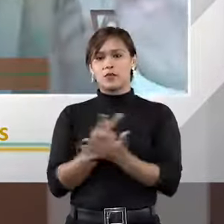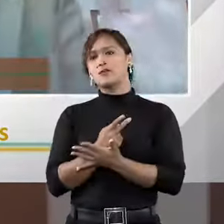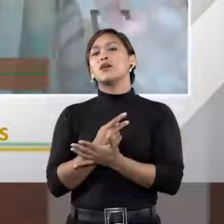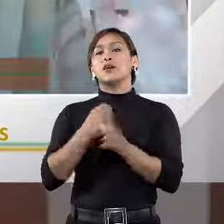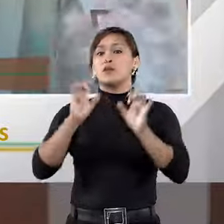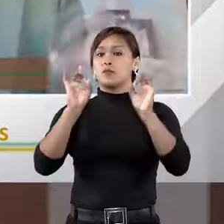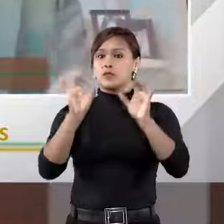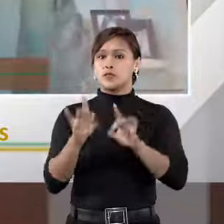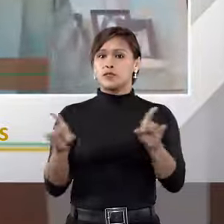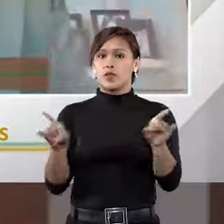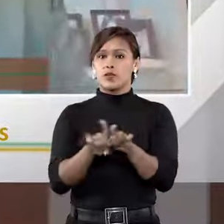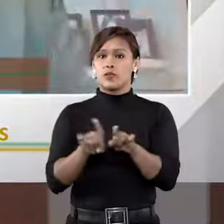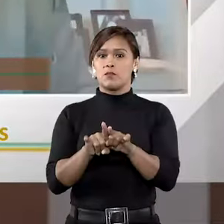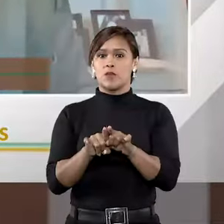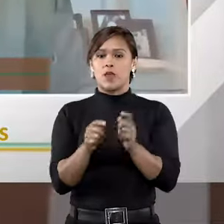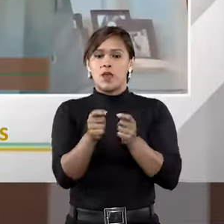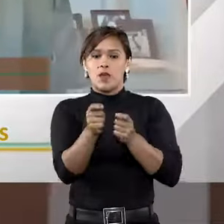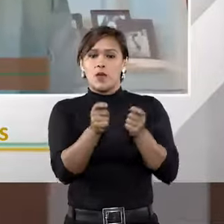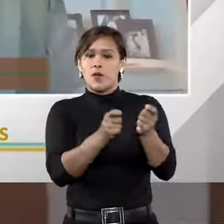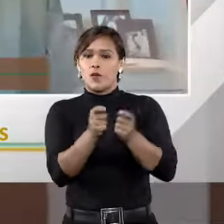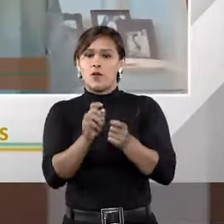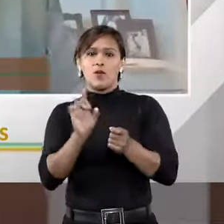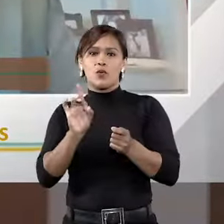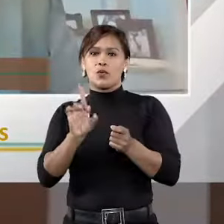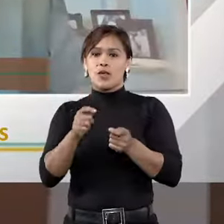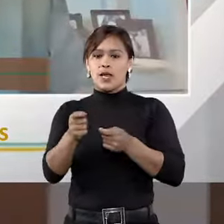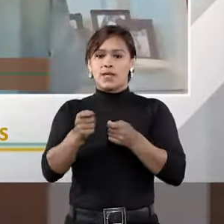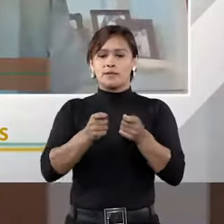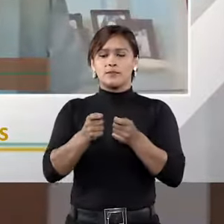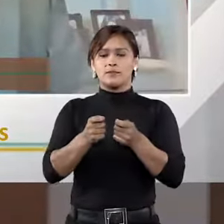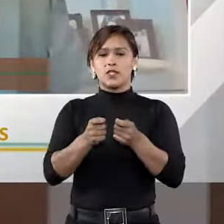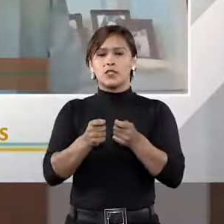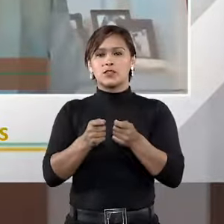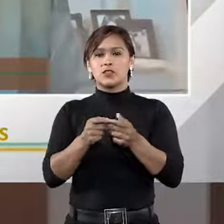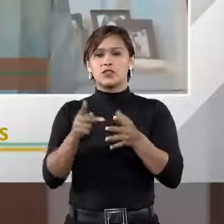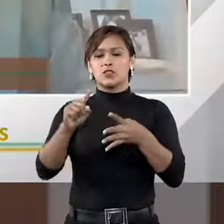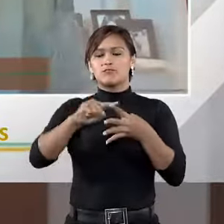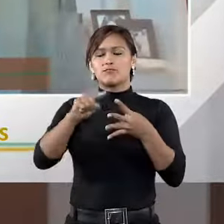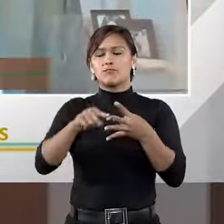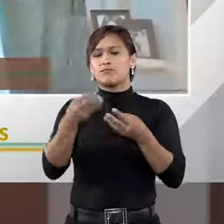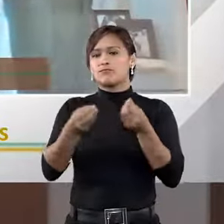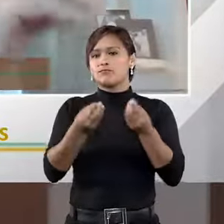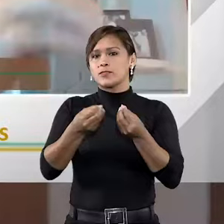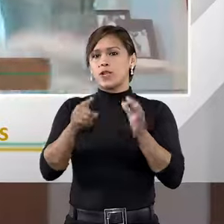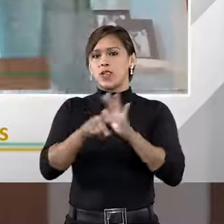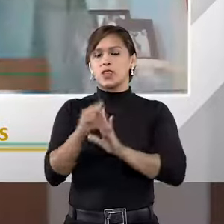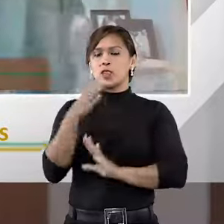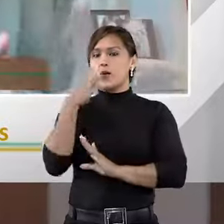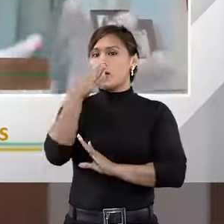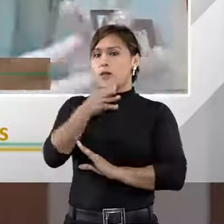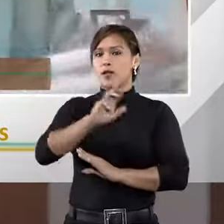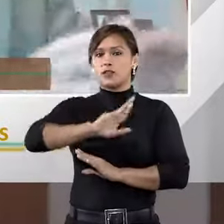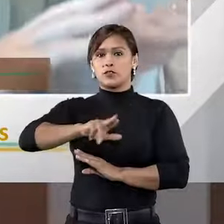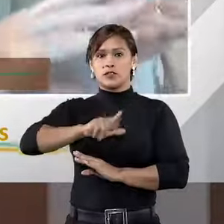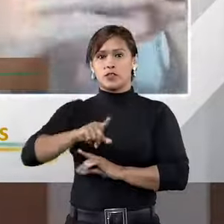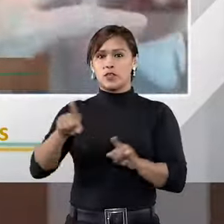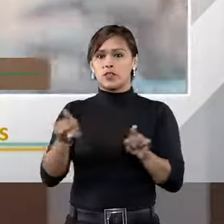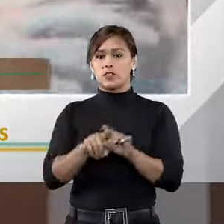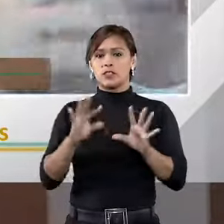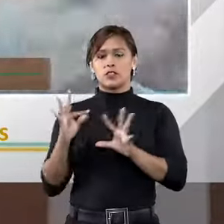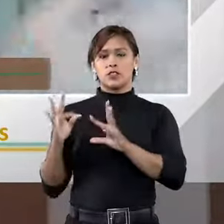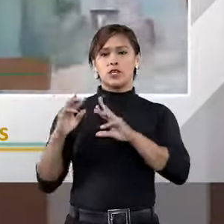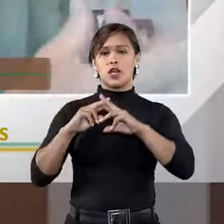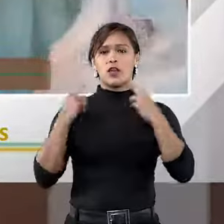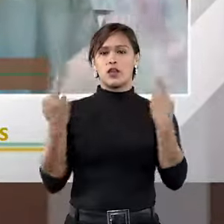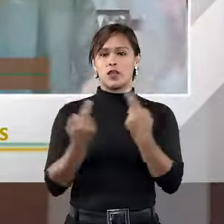como ele bem destacou, é um controle apenas de aspectos, digamos assim, que não são do mérito. Eu poderia reunir todas